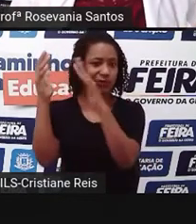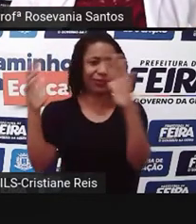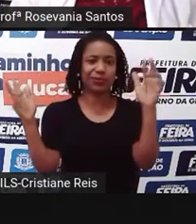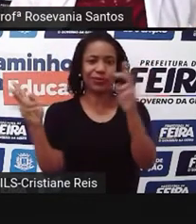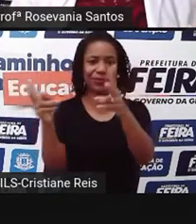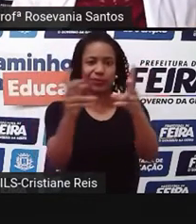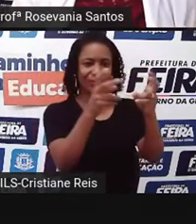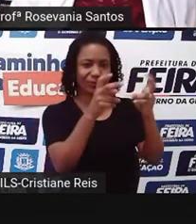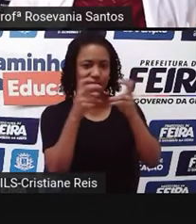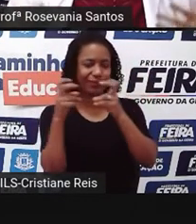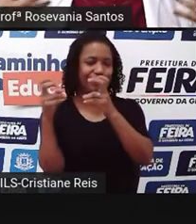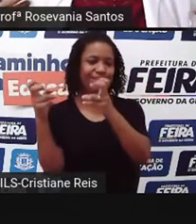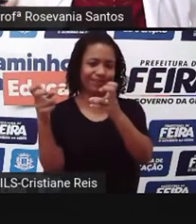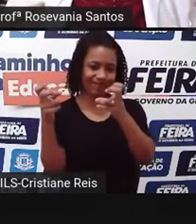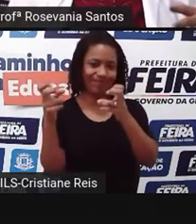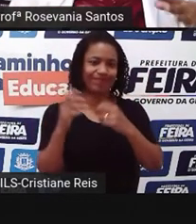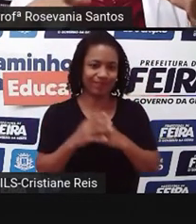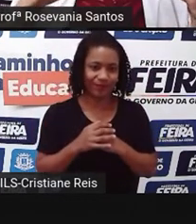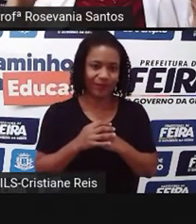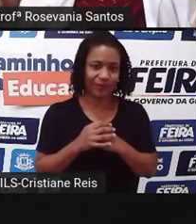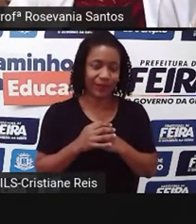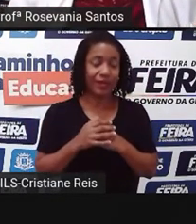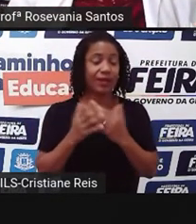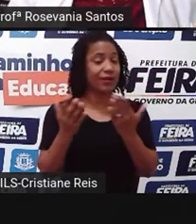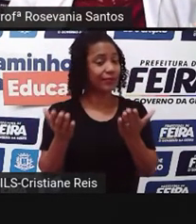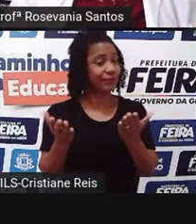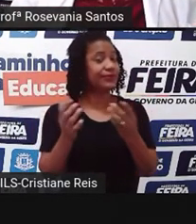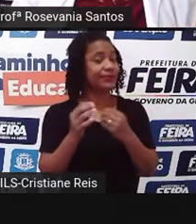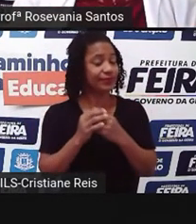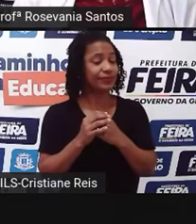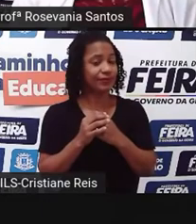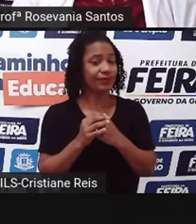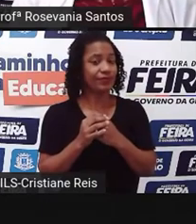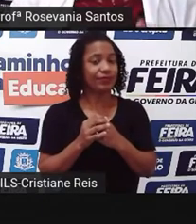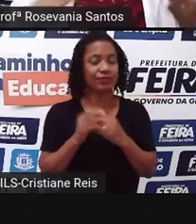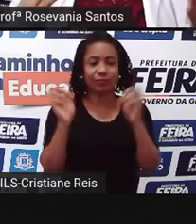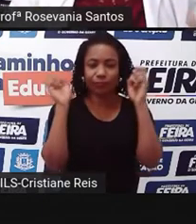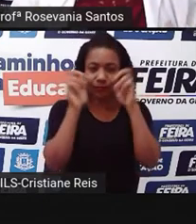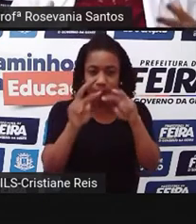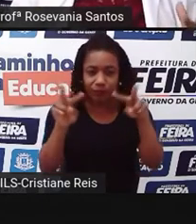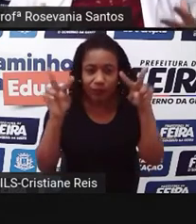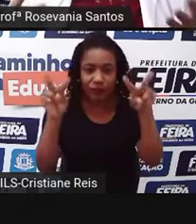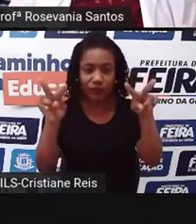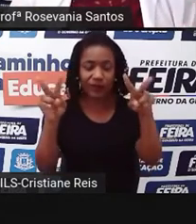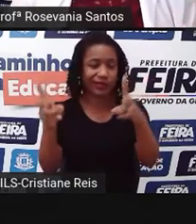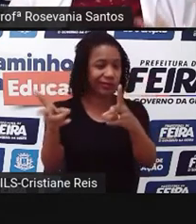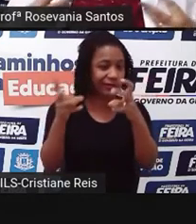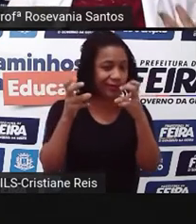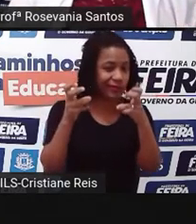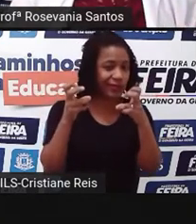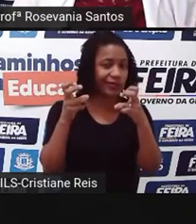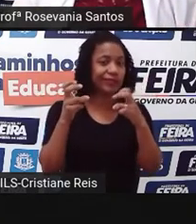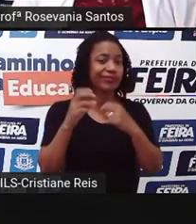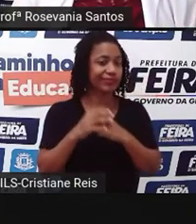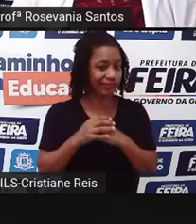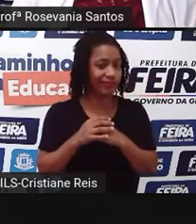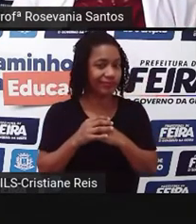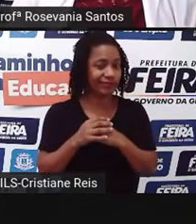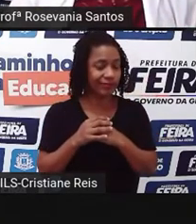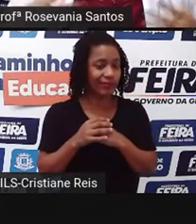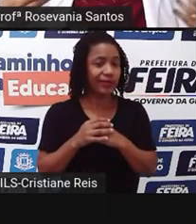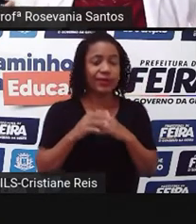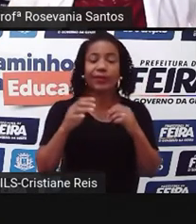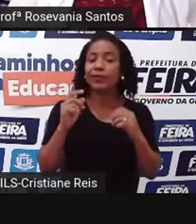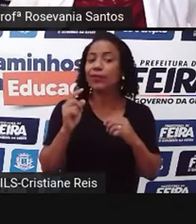perceber tudo que tem ali, mas naquilo que você está contemplando, a primeira coisa que a gente vai prestar